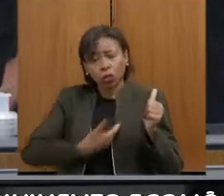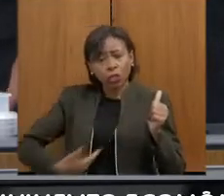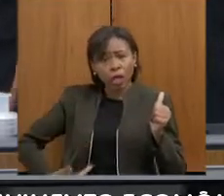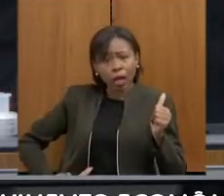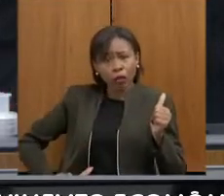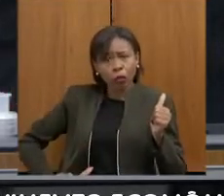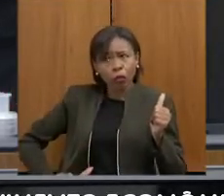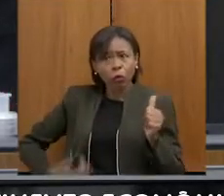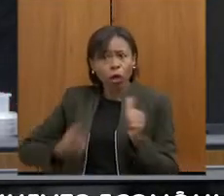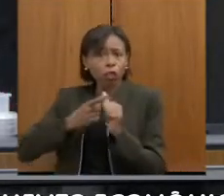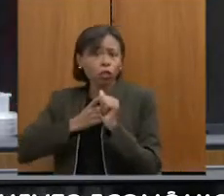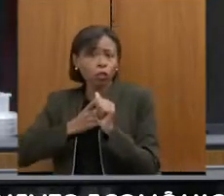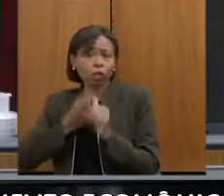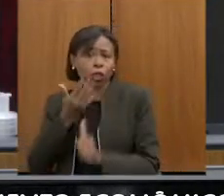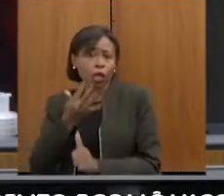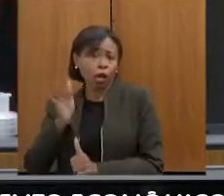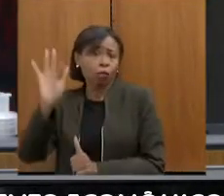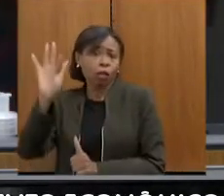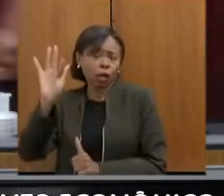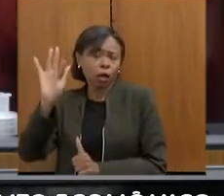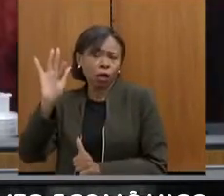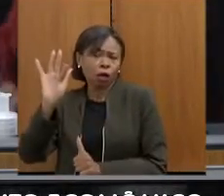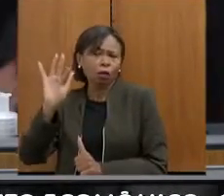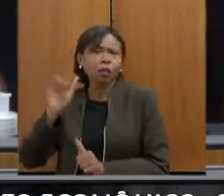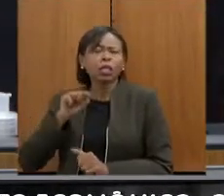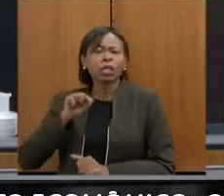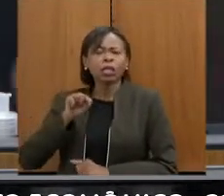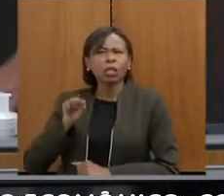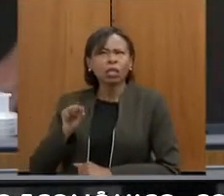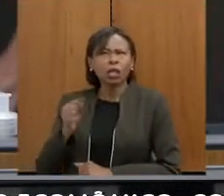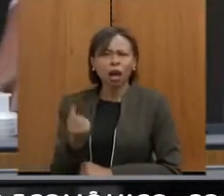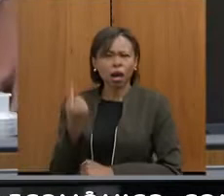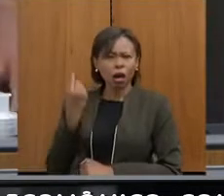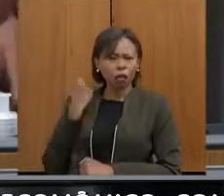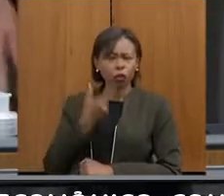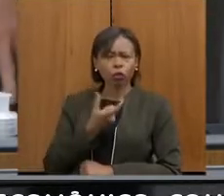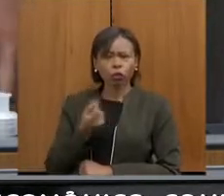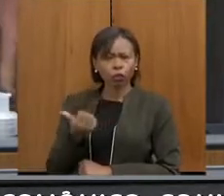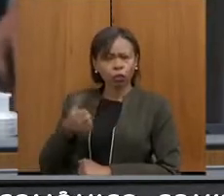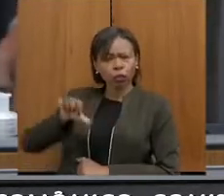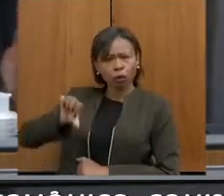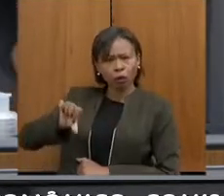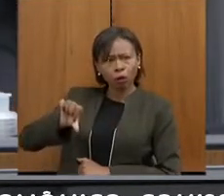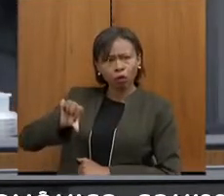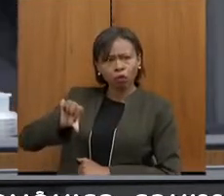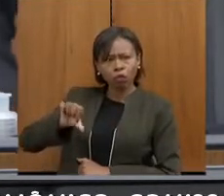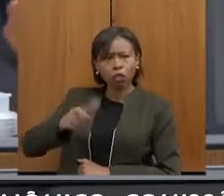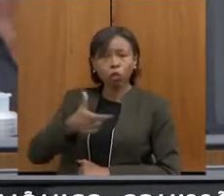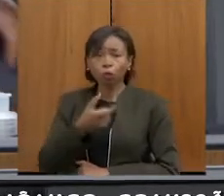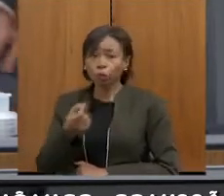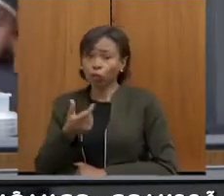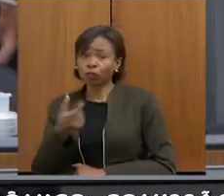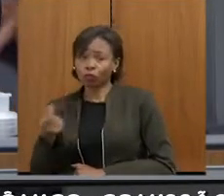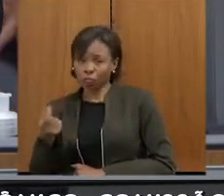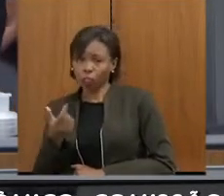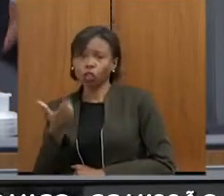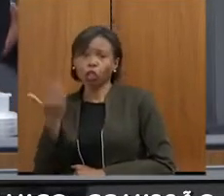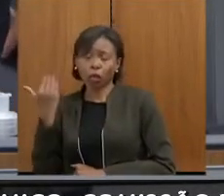na frente, que foi agora, 2019, 2020, os Estados, e não só Minas Gerais,